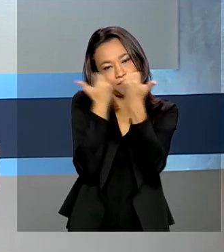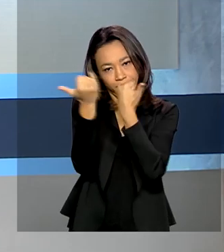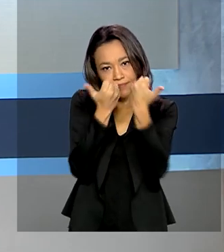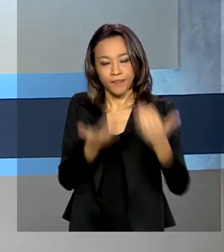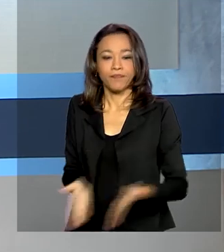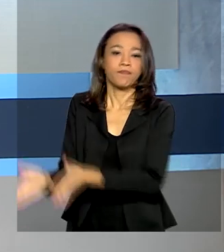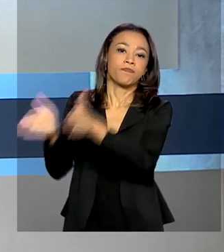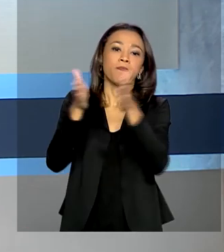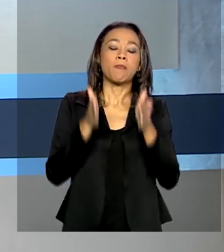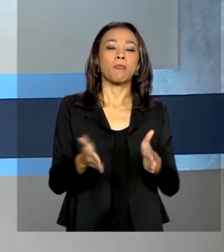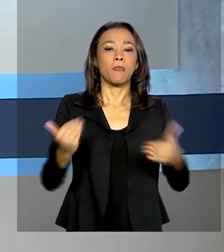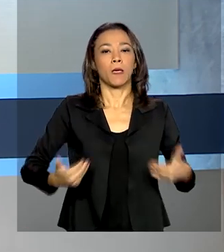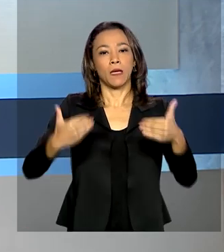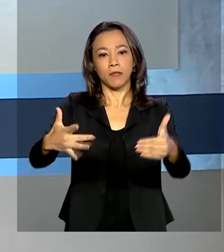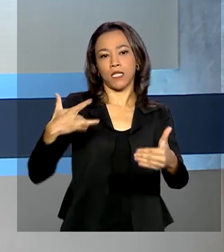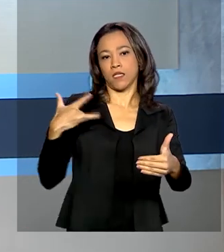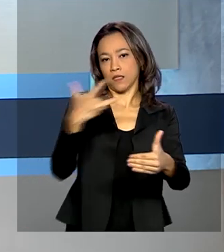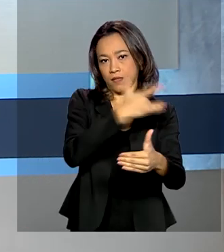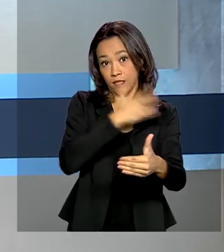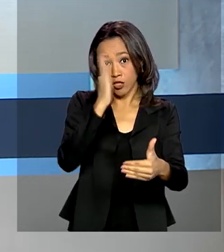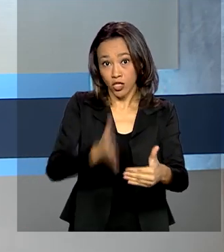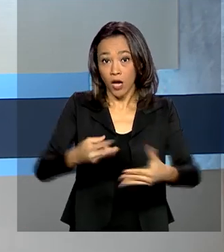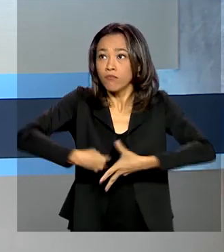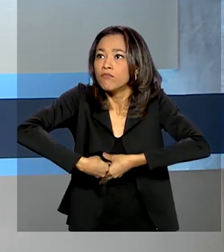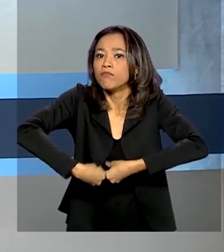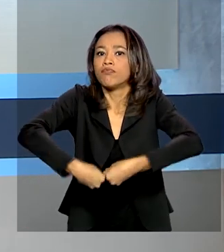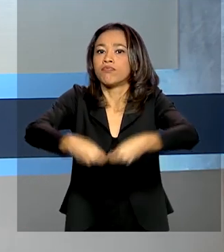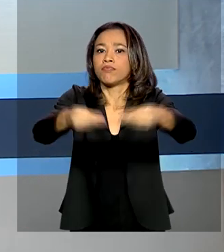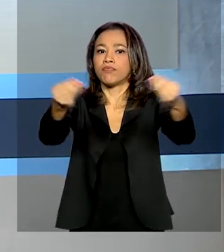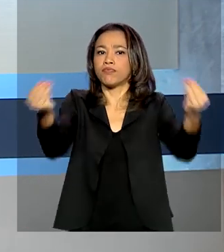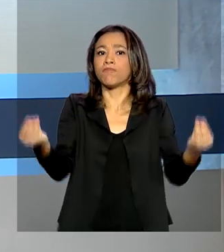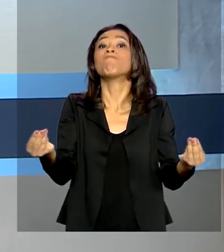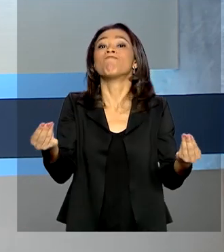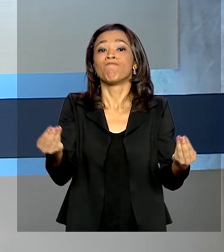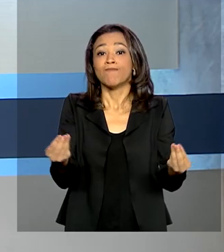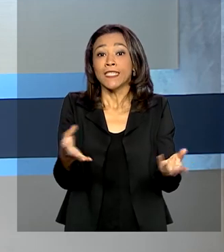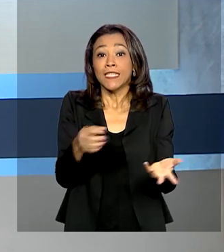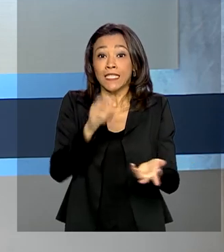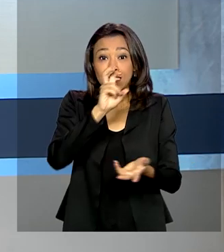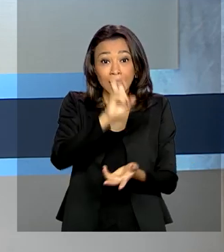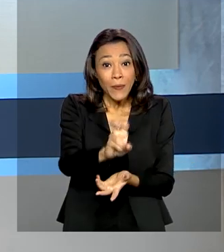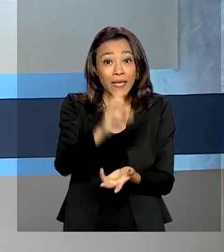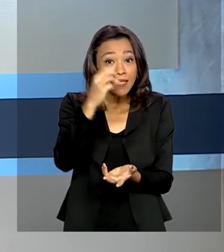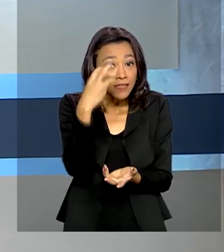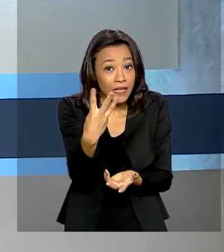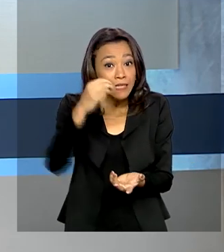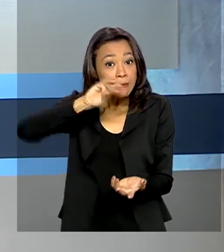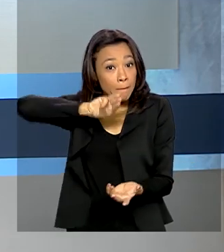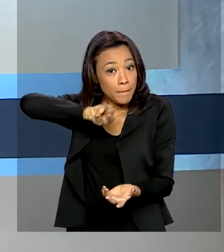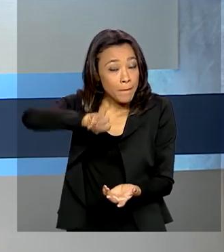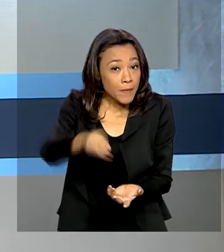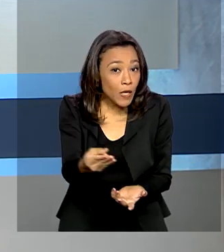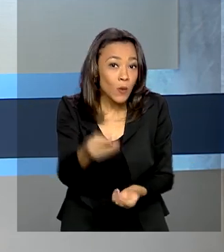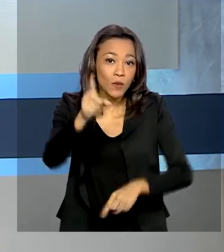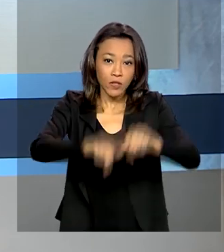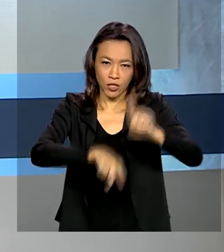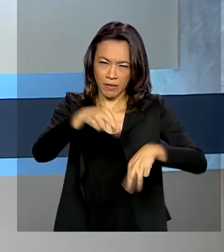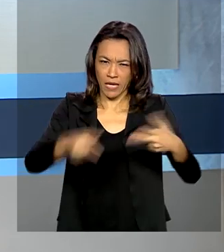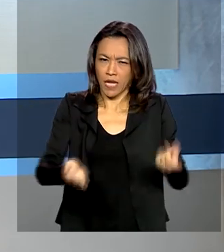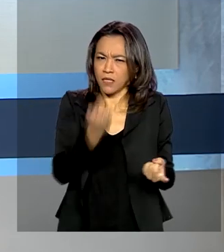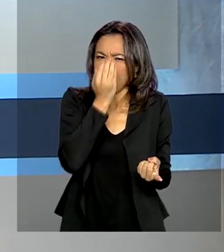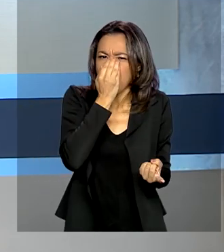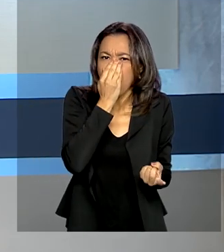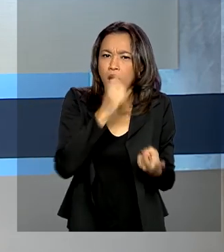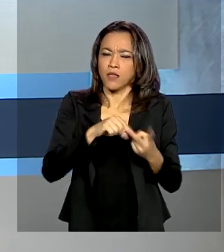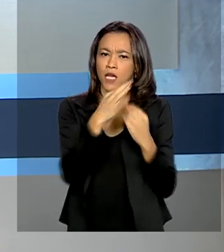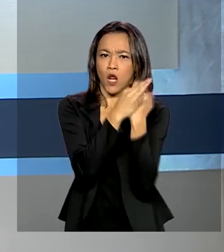O Ministério da Saúde já distribuiu mais de 53 milhões de equipamentos de proteção individual, como máscaras,